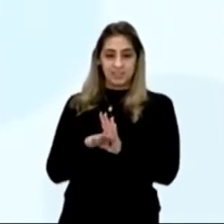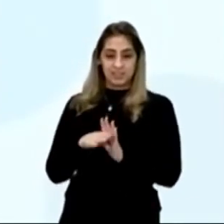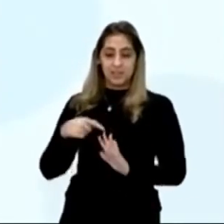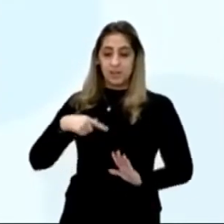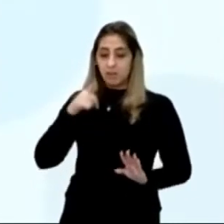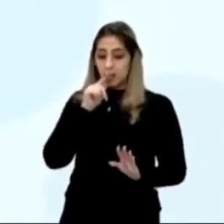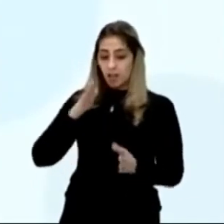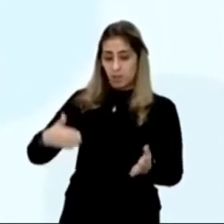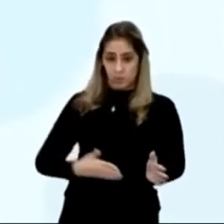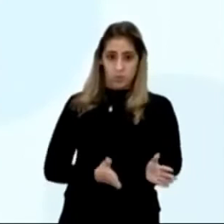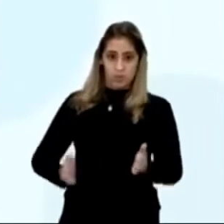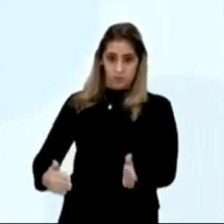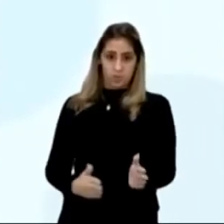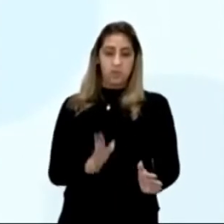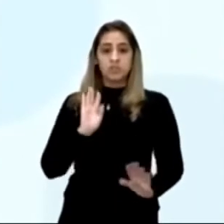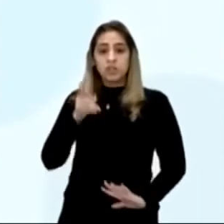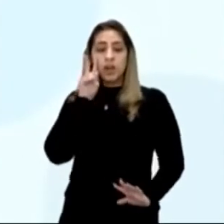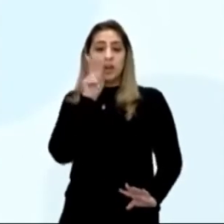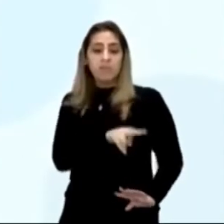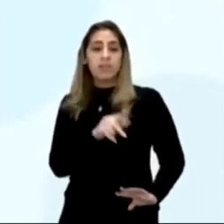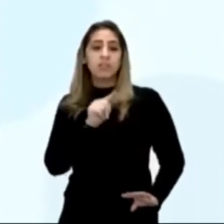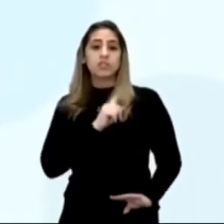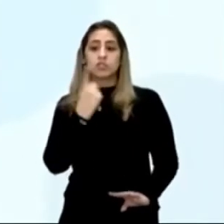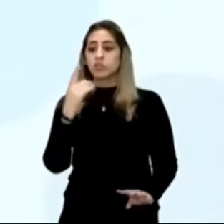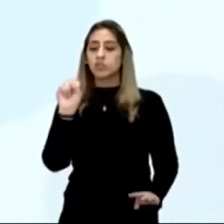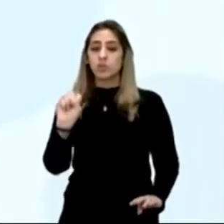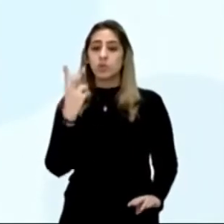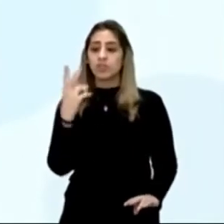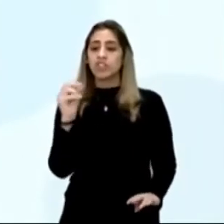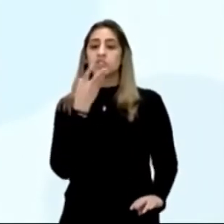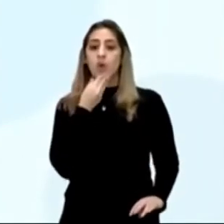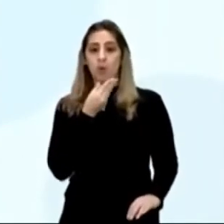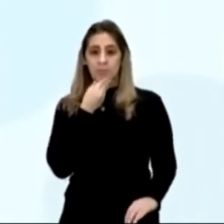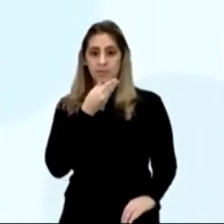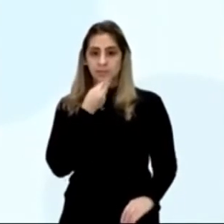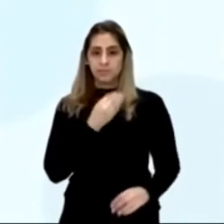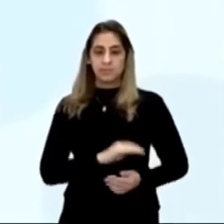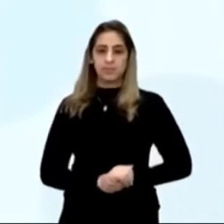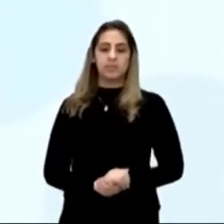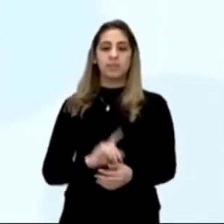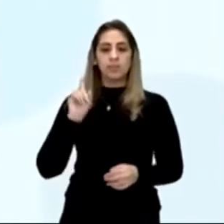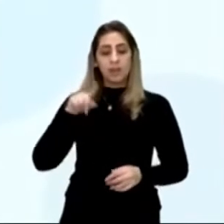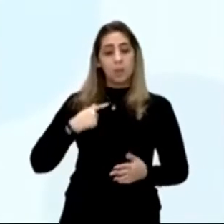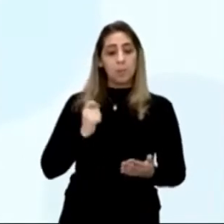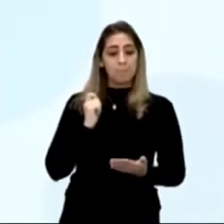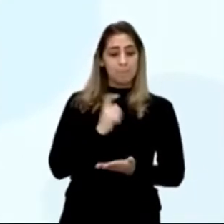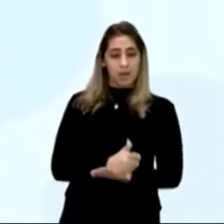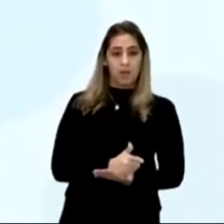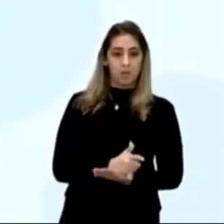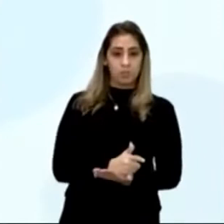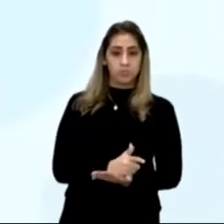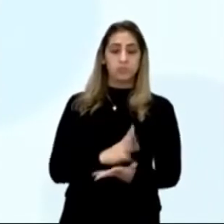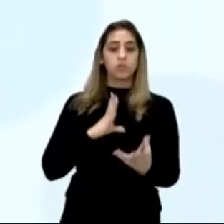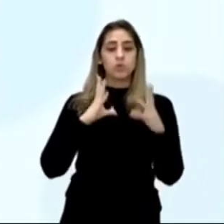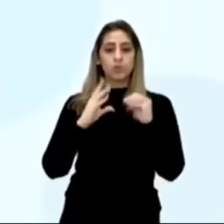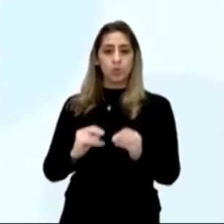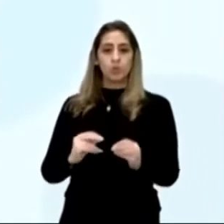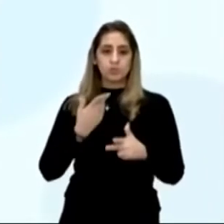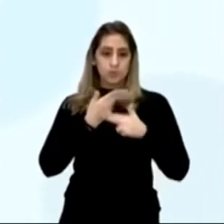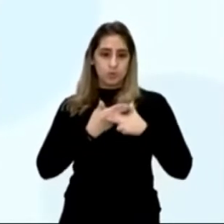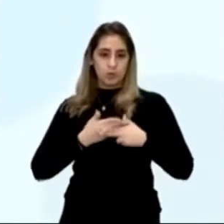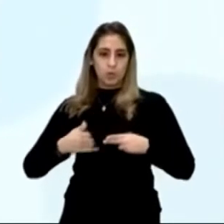boca do rio, já ali havia, dezoito ou vinte homens, eram pardos, todos nus,